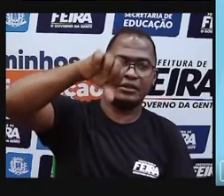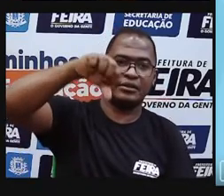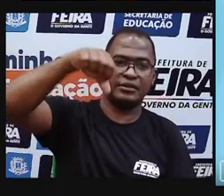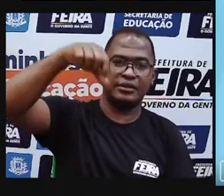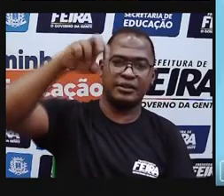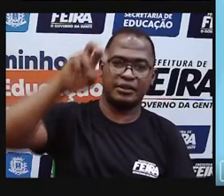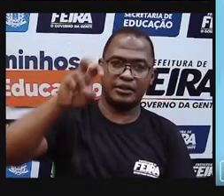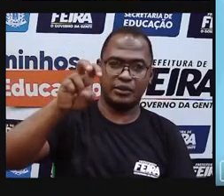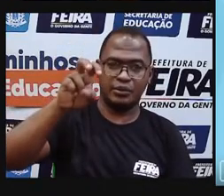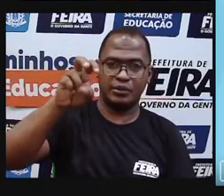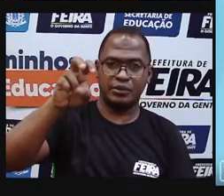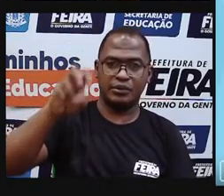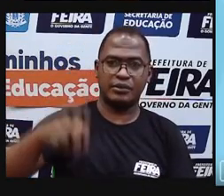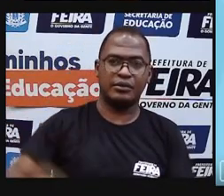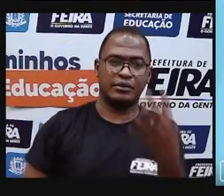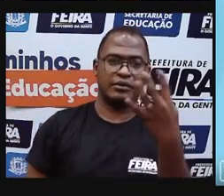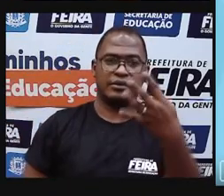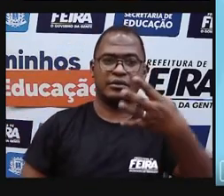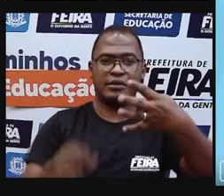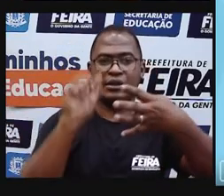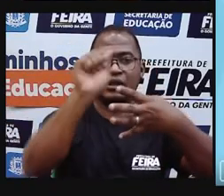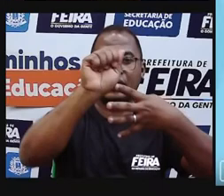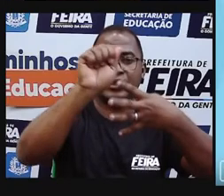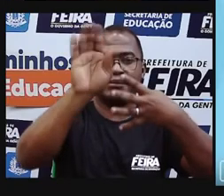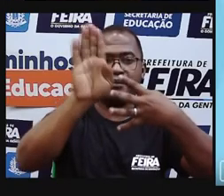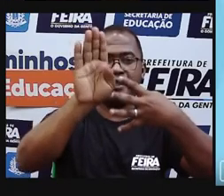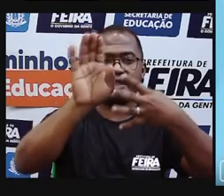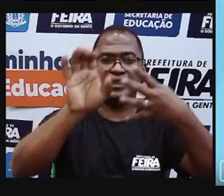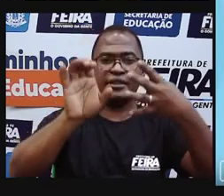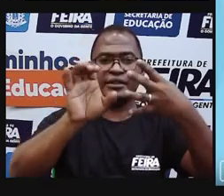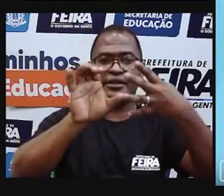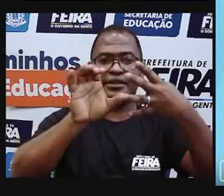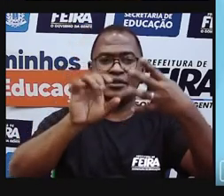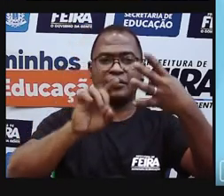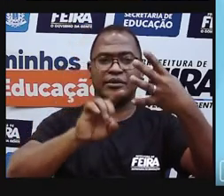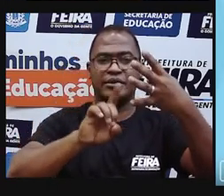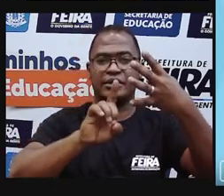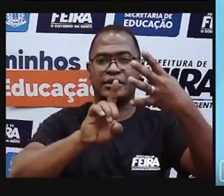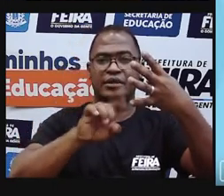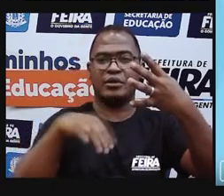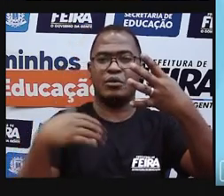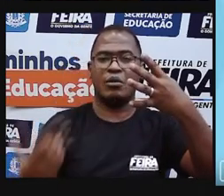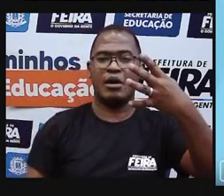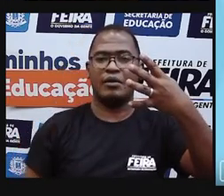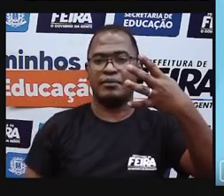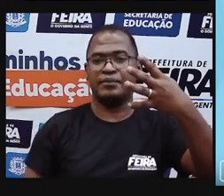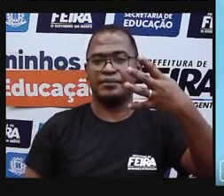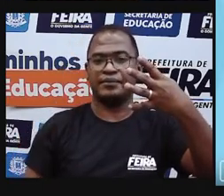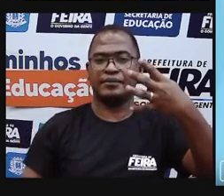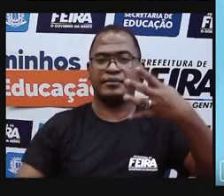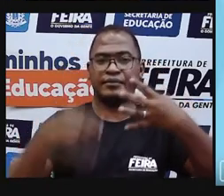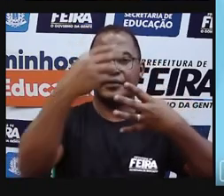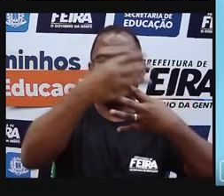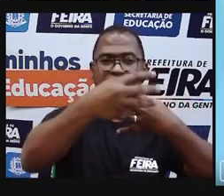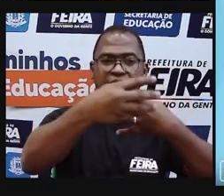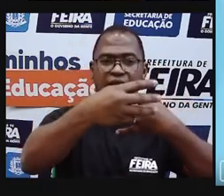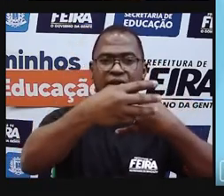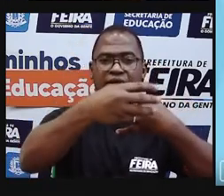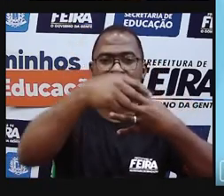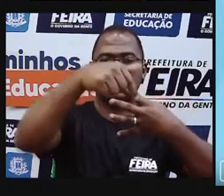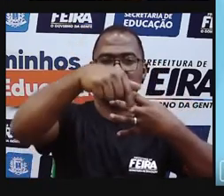noventa e cinco. A gente sabe que o cinco é unidade, o nove é a dezena, que é noventa, é de dez em dez.